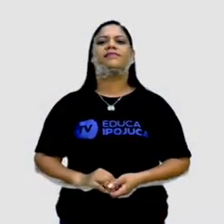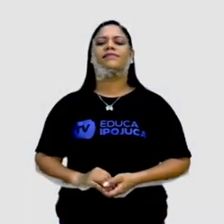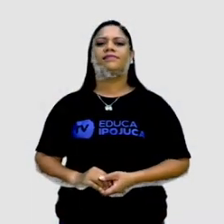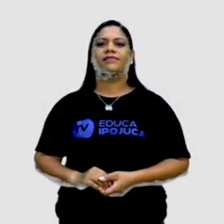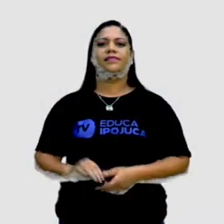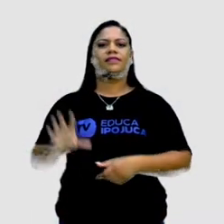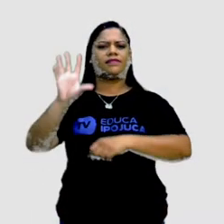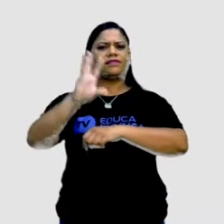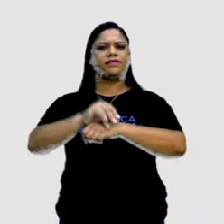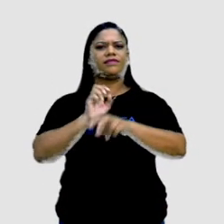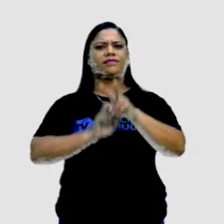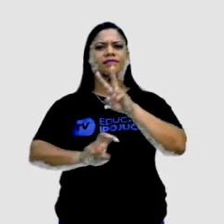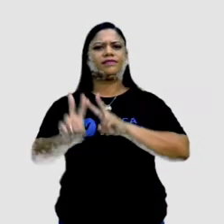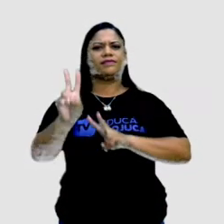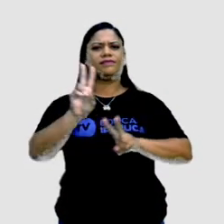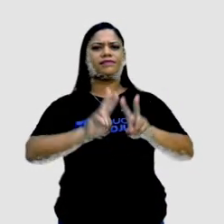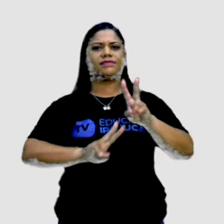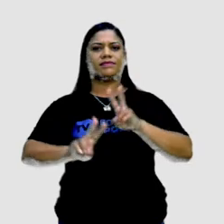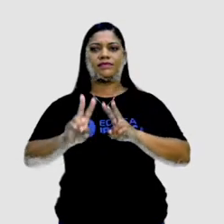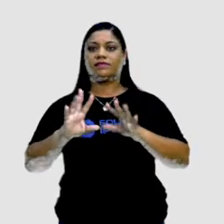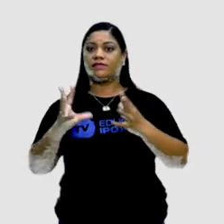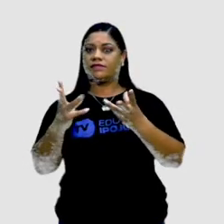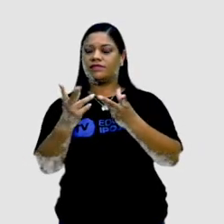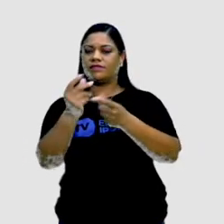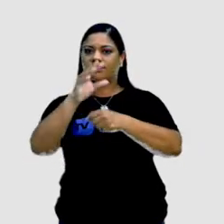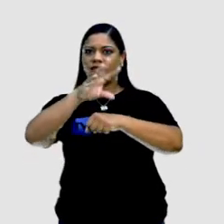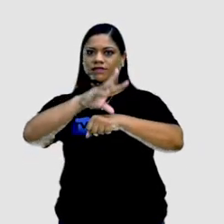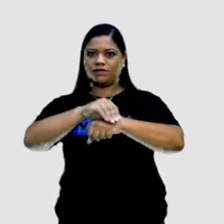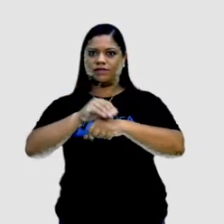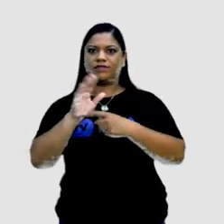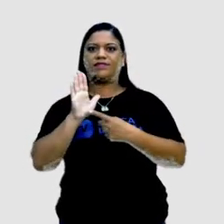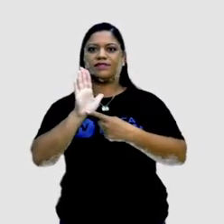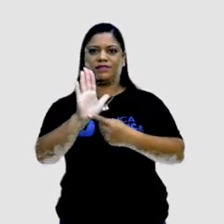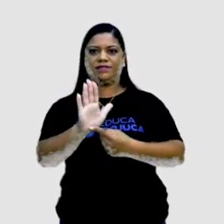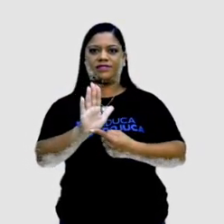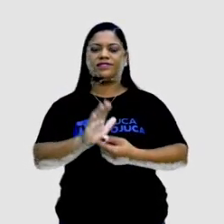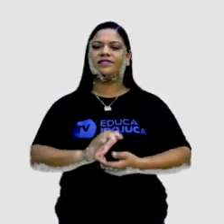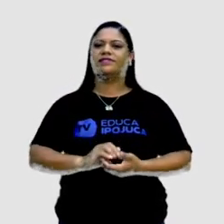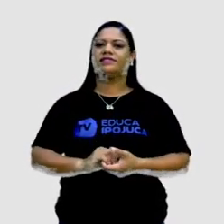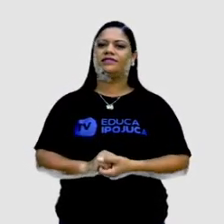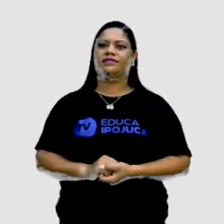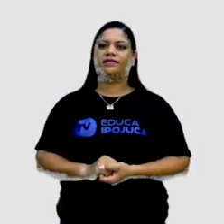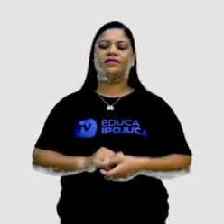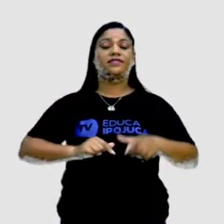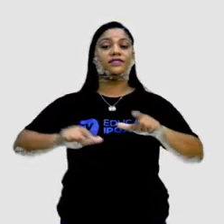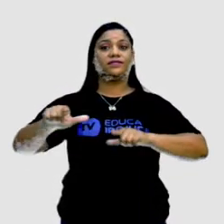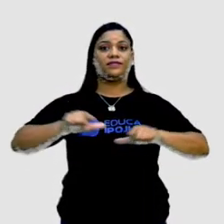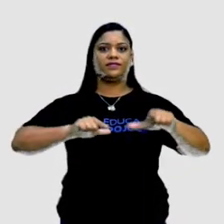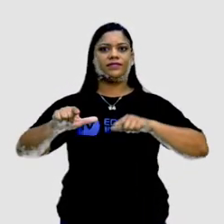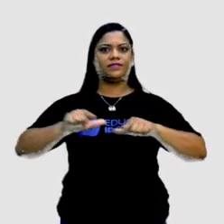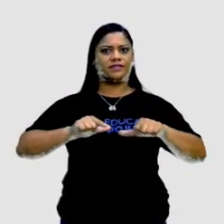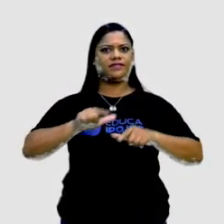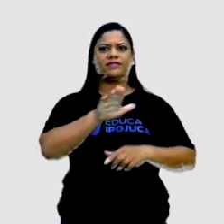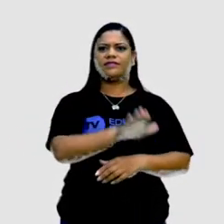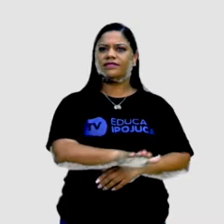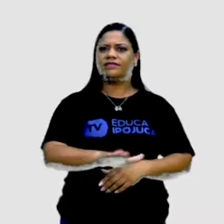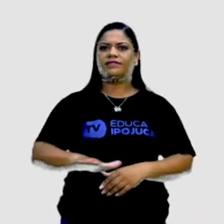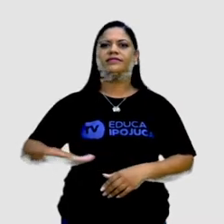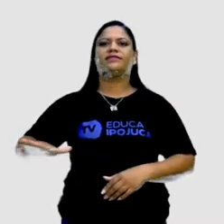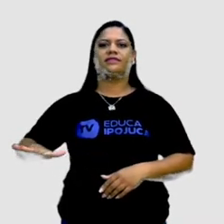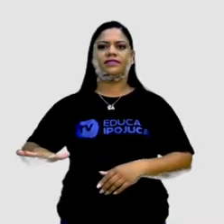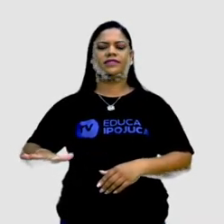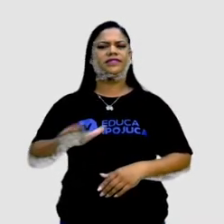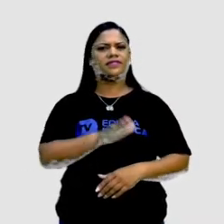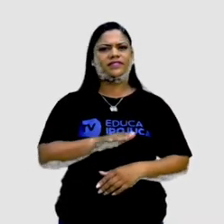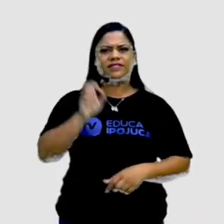essa foto, observe, observe que todas as fotos que nós estamos mostrando aqui, trata-se do trabalho infantil. Então, essa